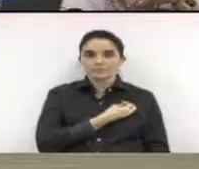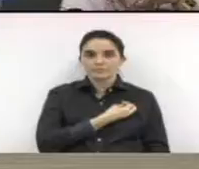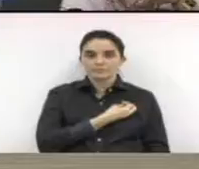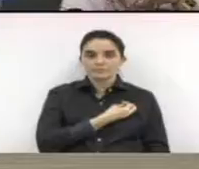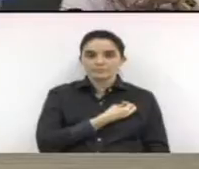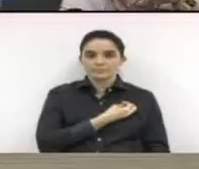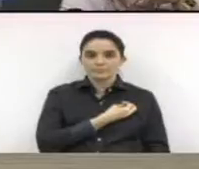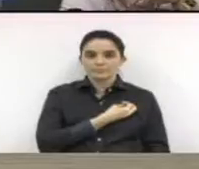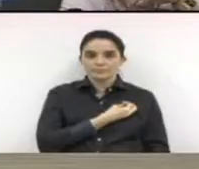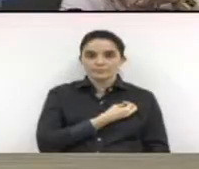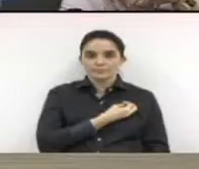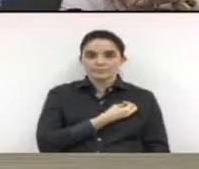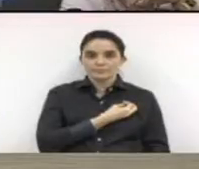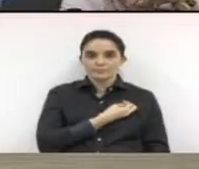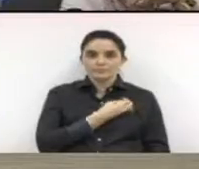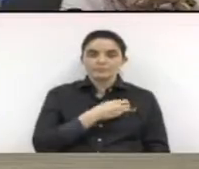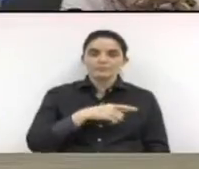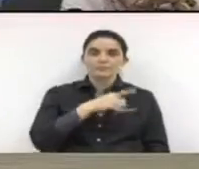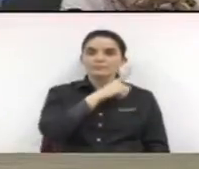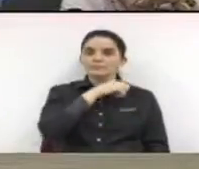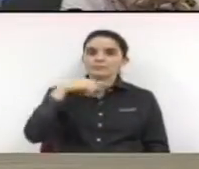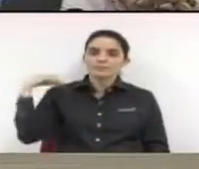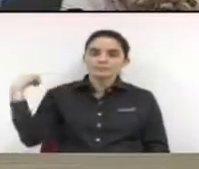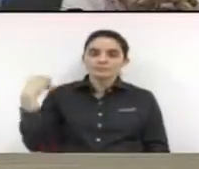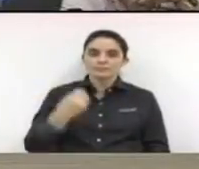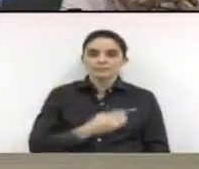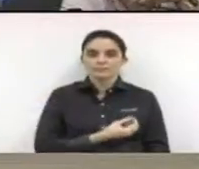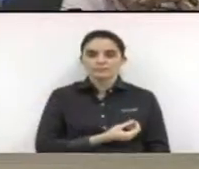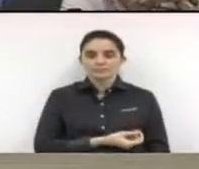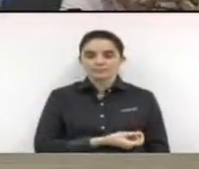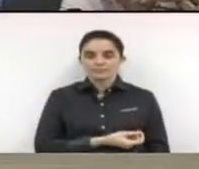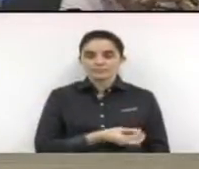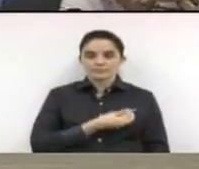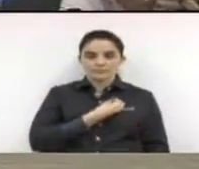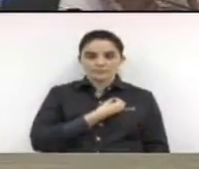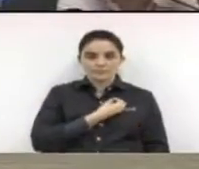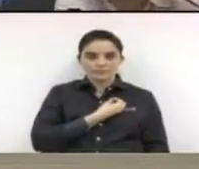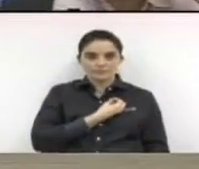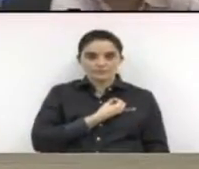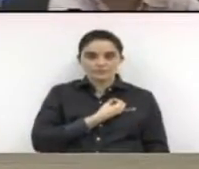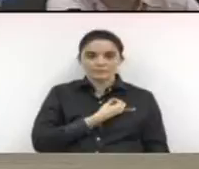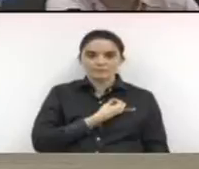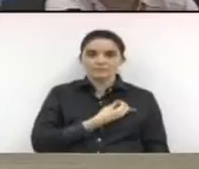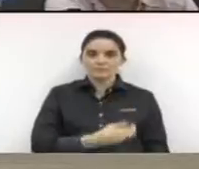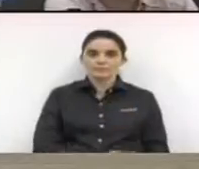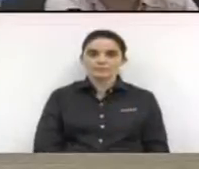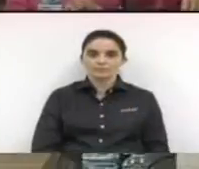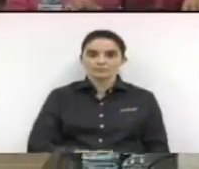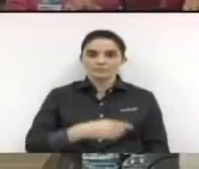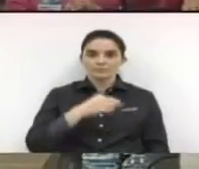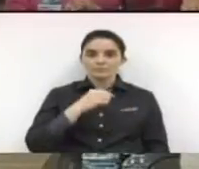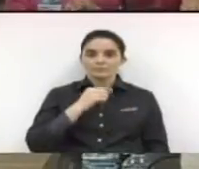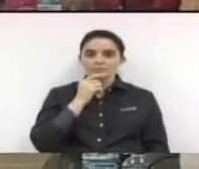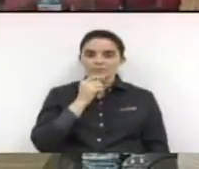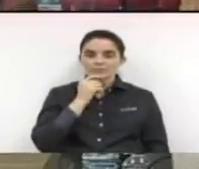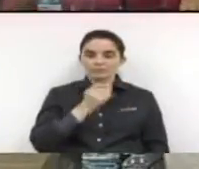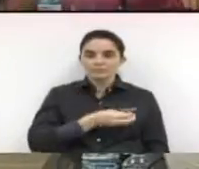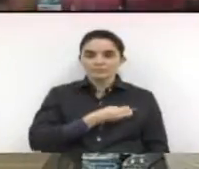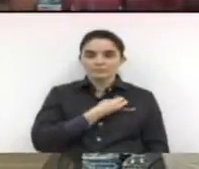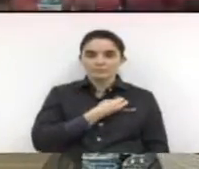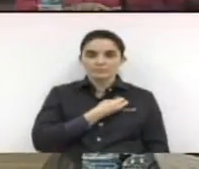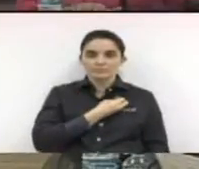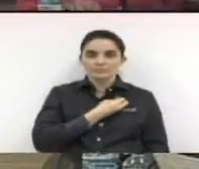Presente. Dr. Amaira da Costa? Presente. Dr. Raul? Presente.